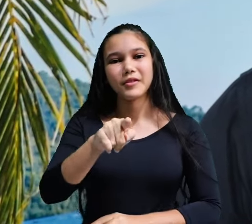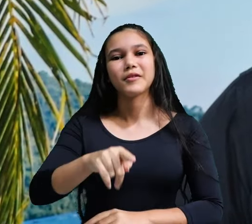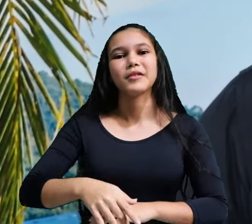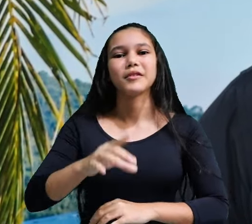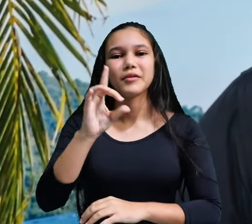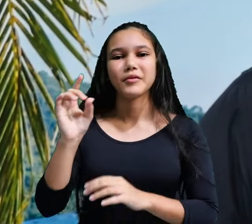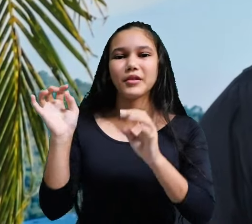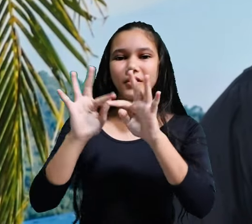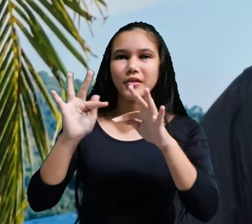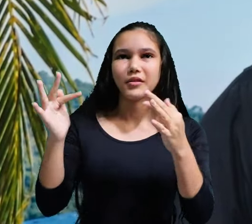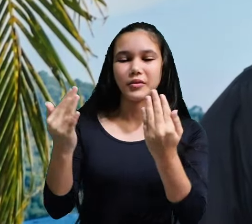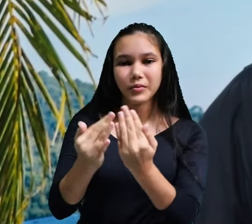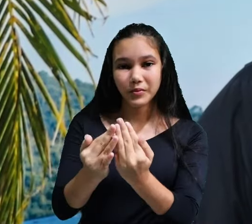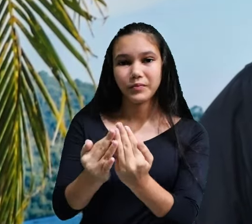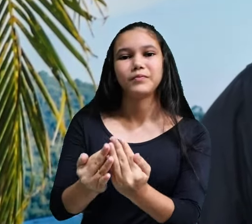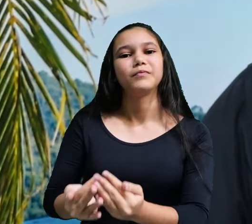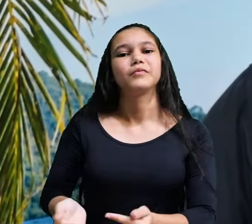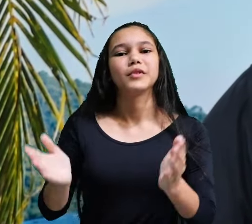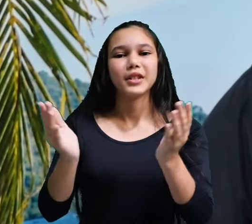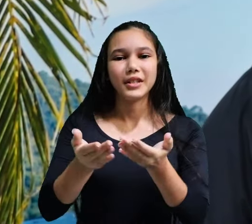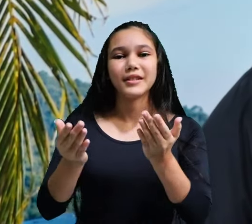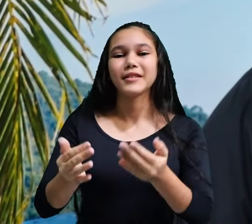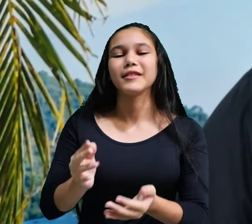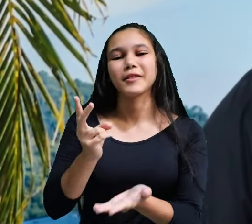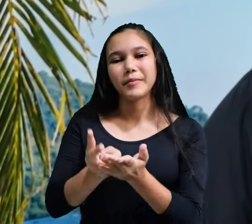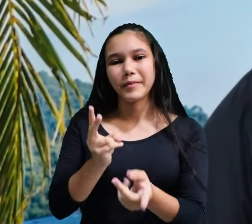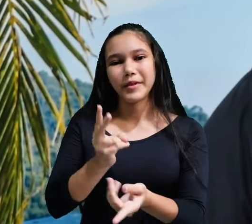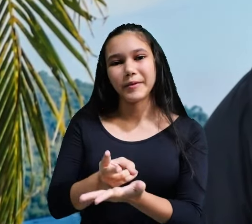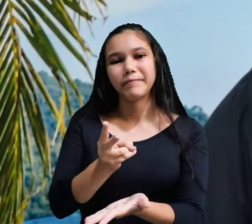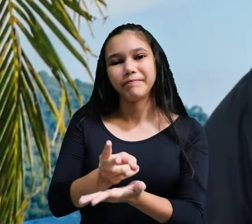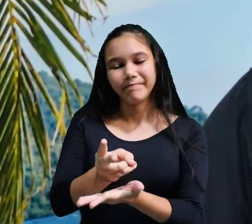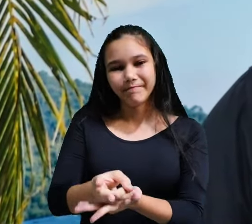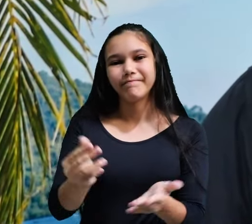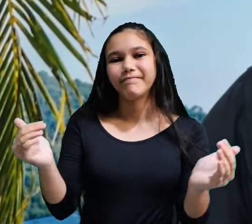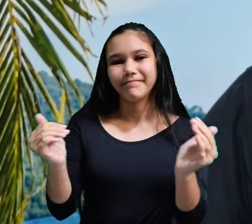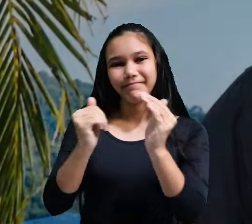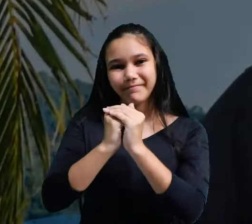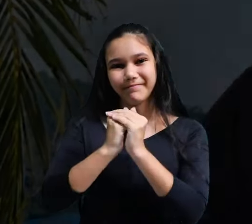Que Deus abençoe a sua casa, hoje e para sempre. Amém.